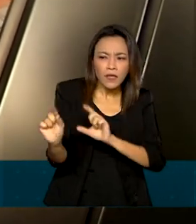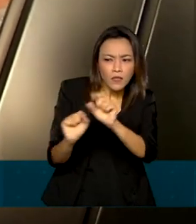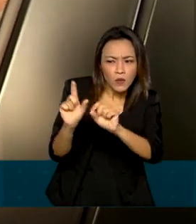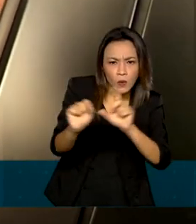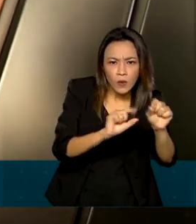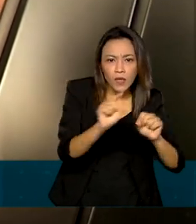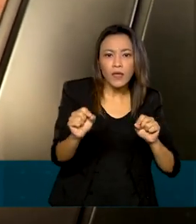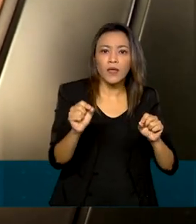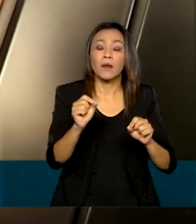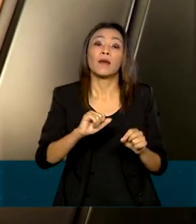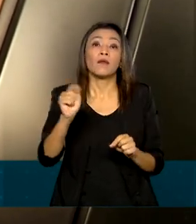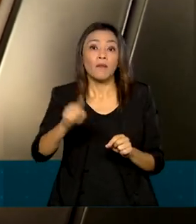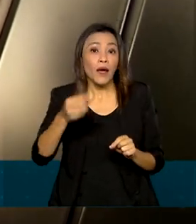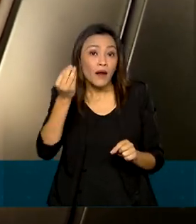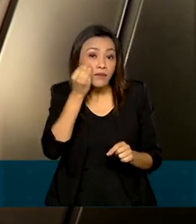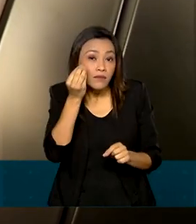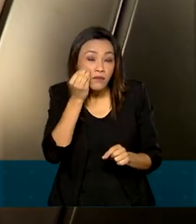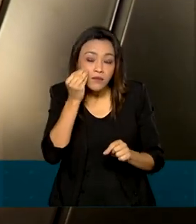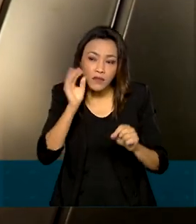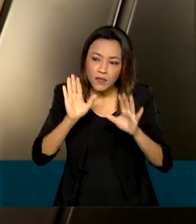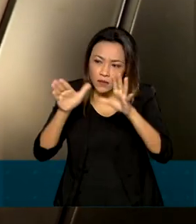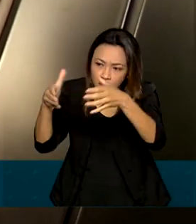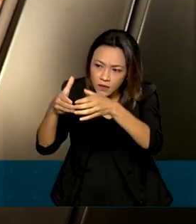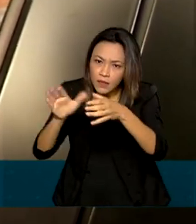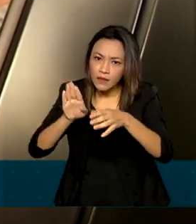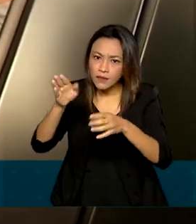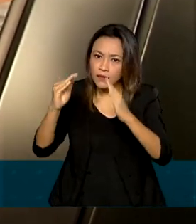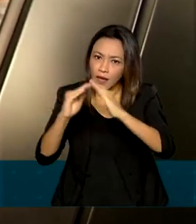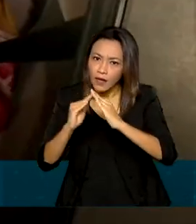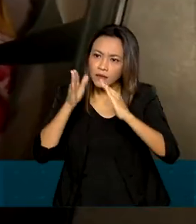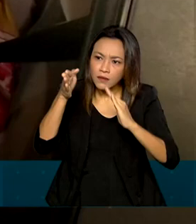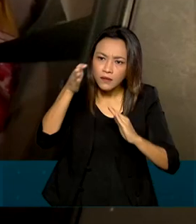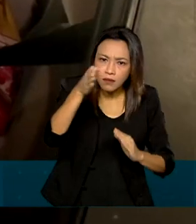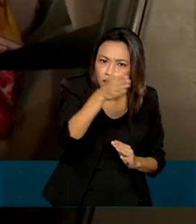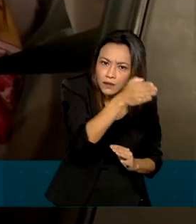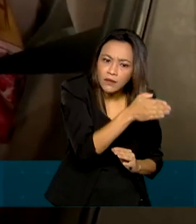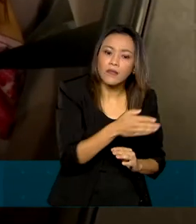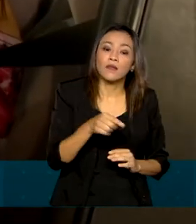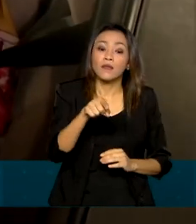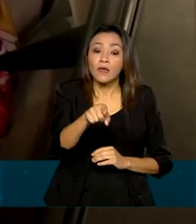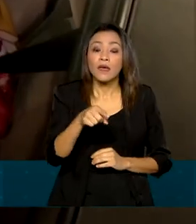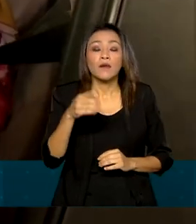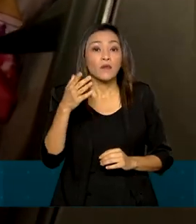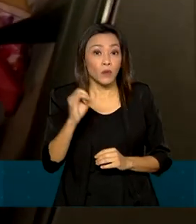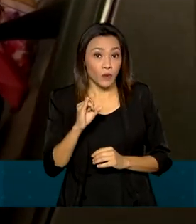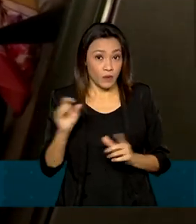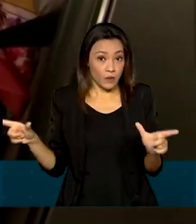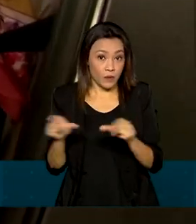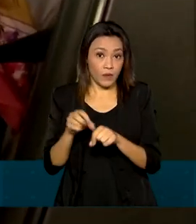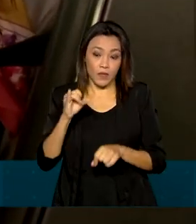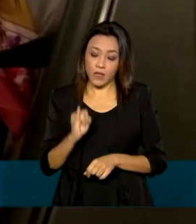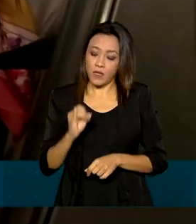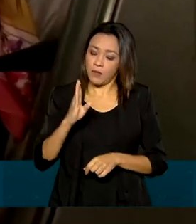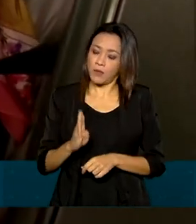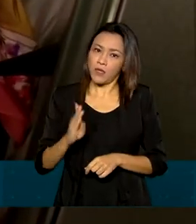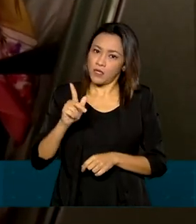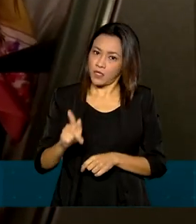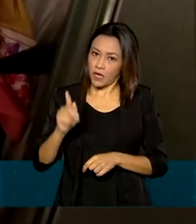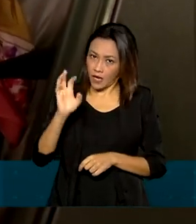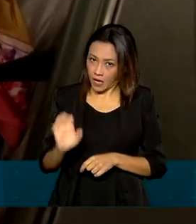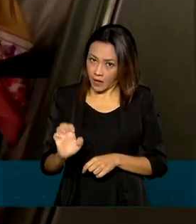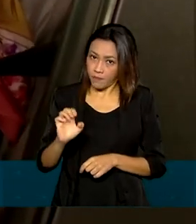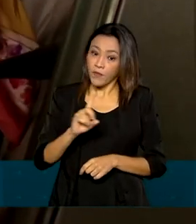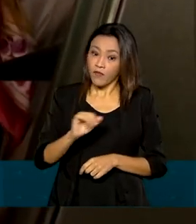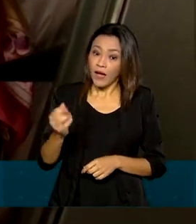Pesquisa Nacional por Amostra de Domicílios a Penal de Covid-19 do IBGE. Os participantes vão